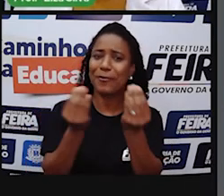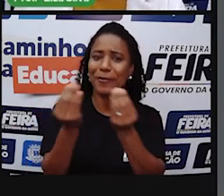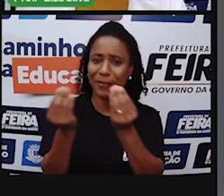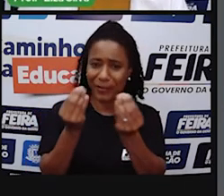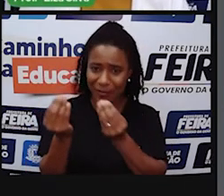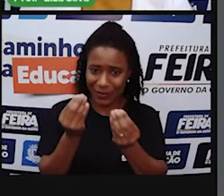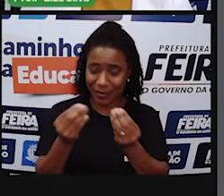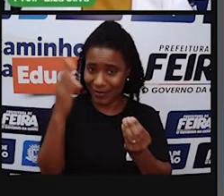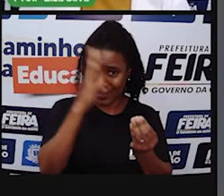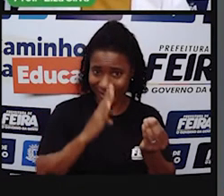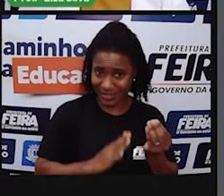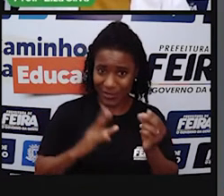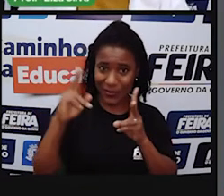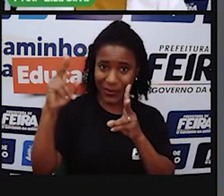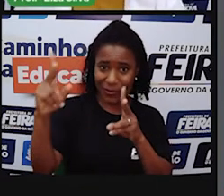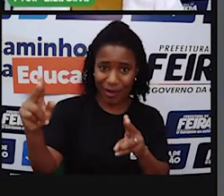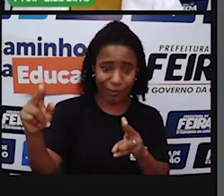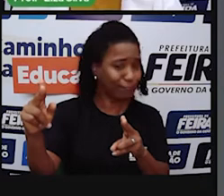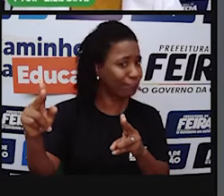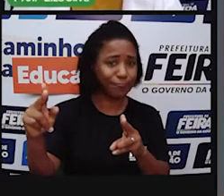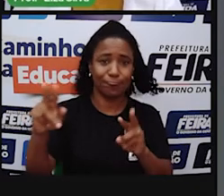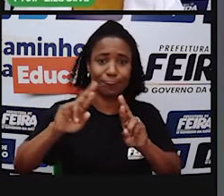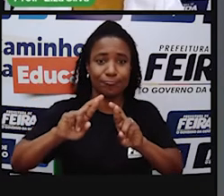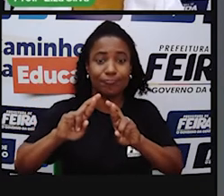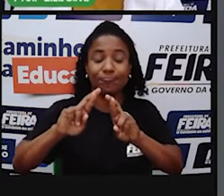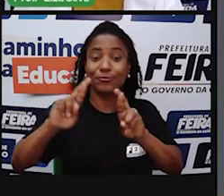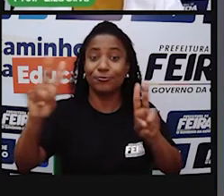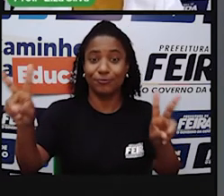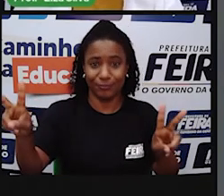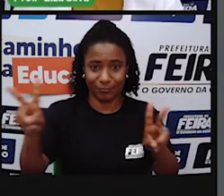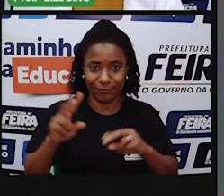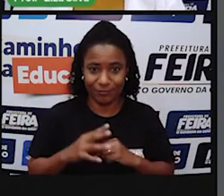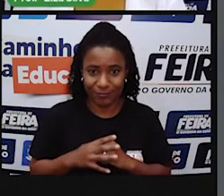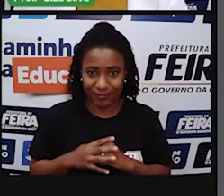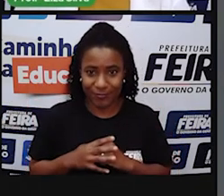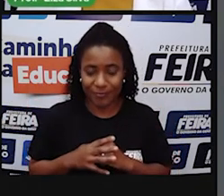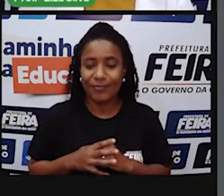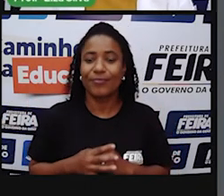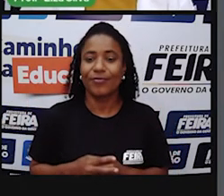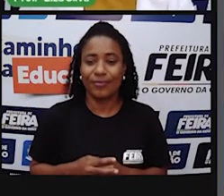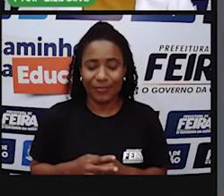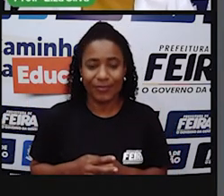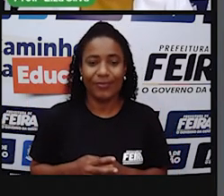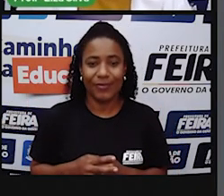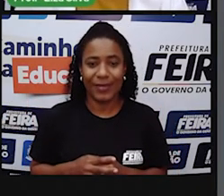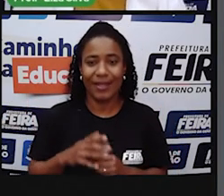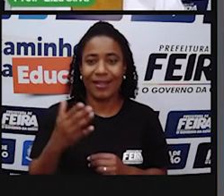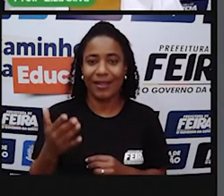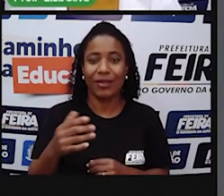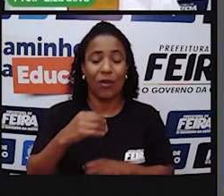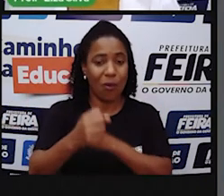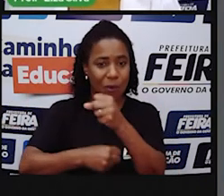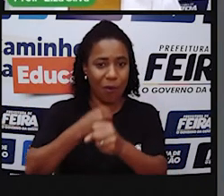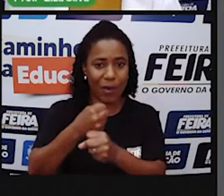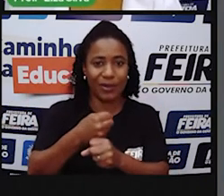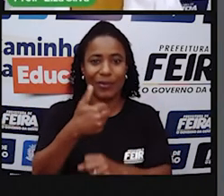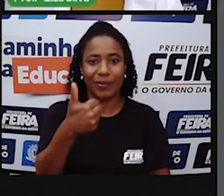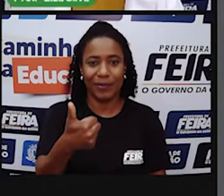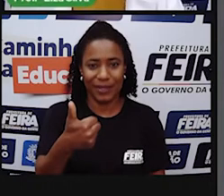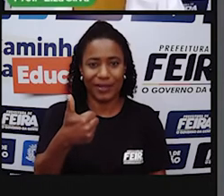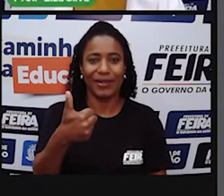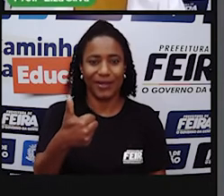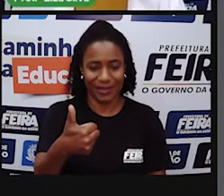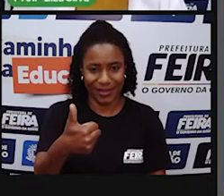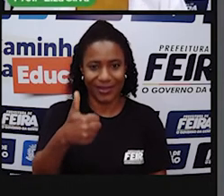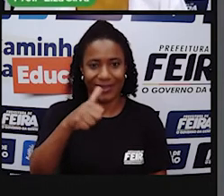Da forma como nós comemoramos Aqui no Brasil Ela surgiu no ano de 1077